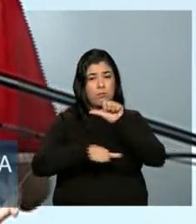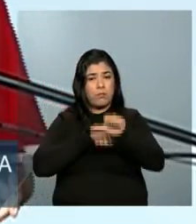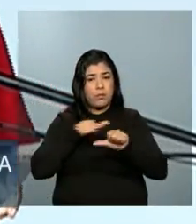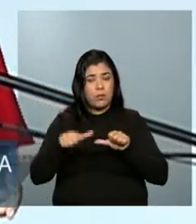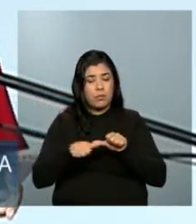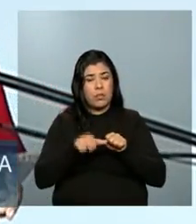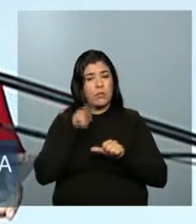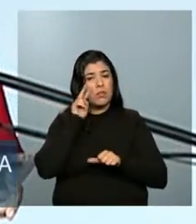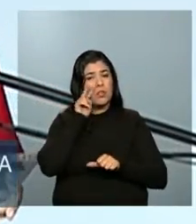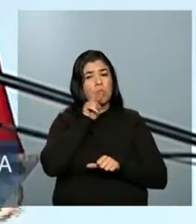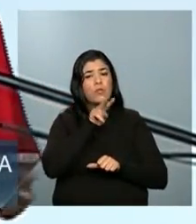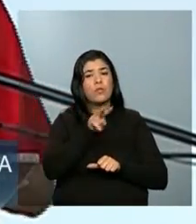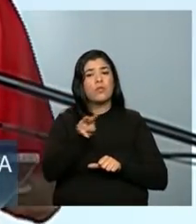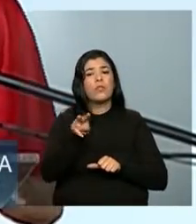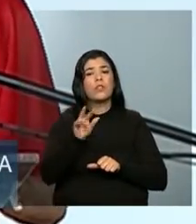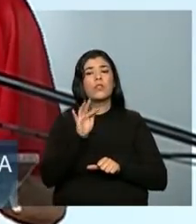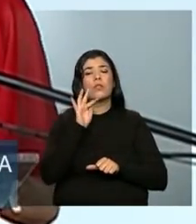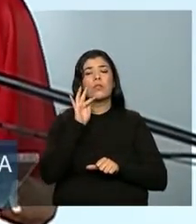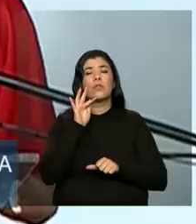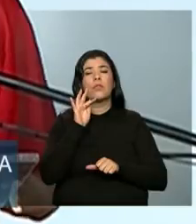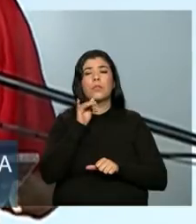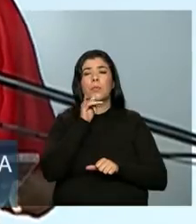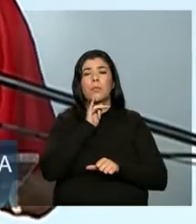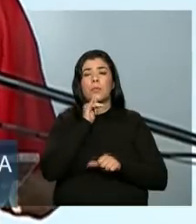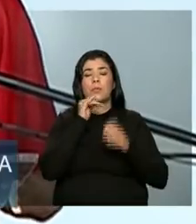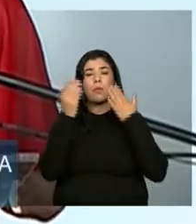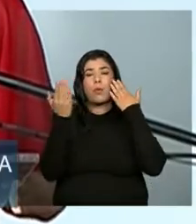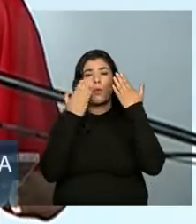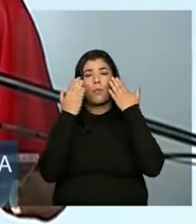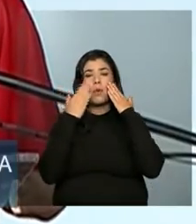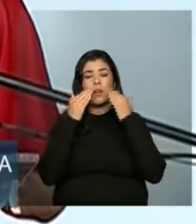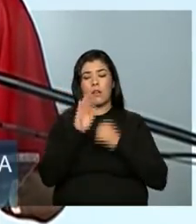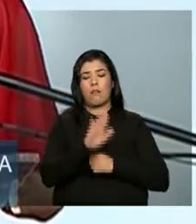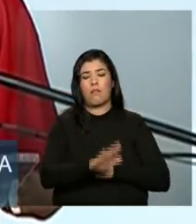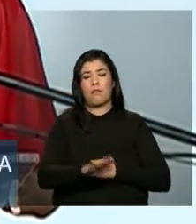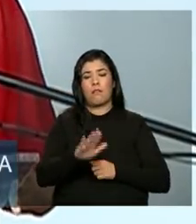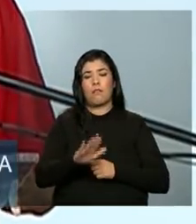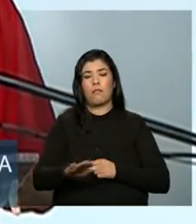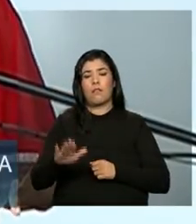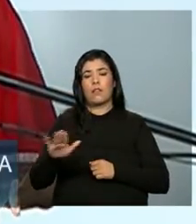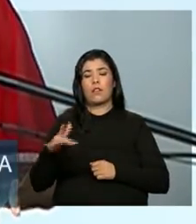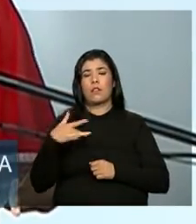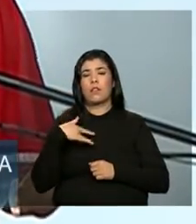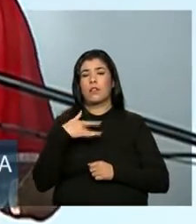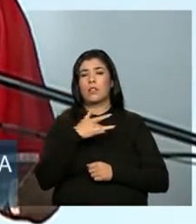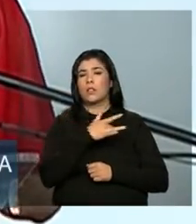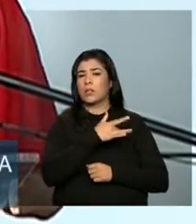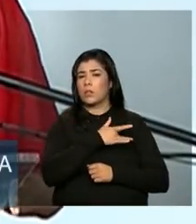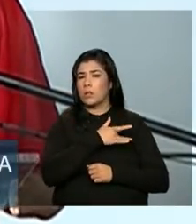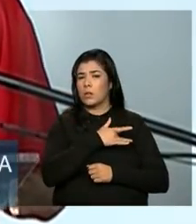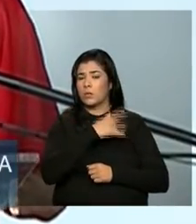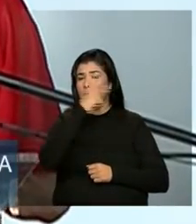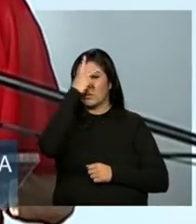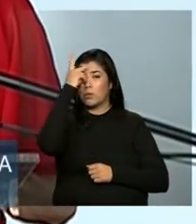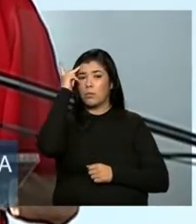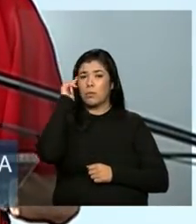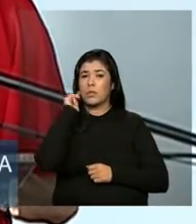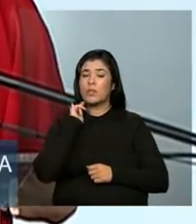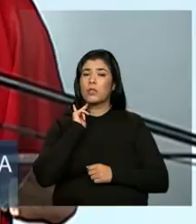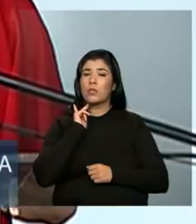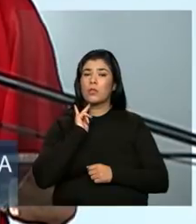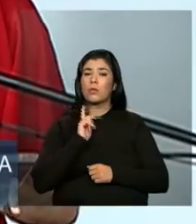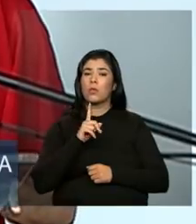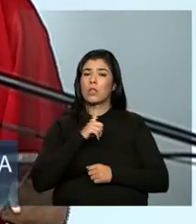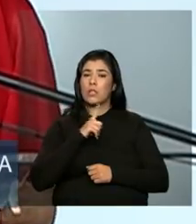para a saúde das crianças, a saúde das pessoas mais